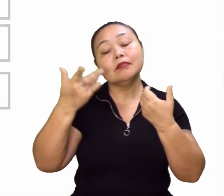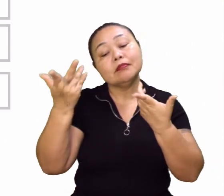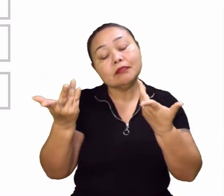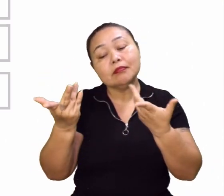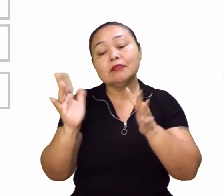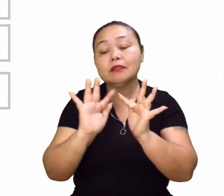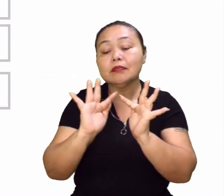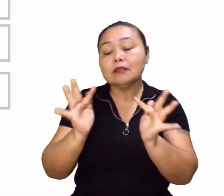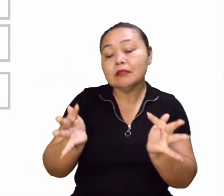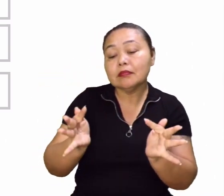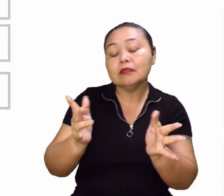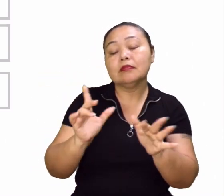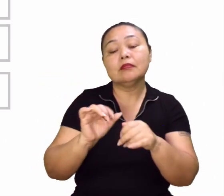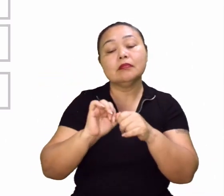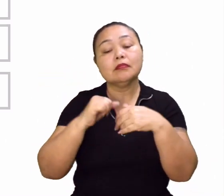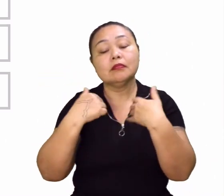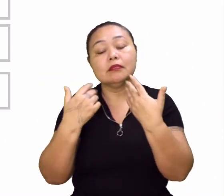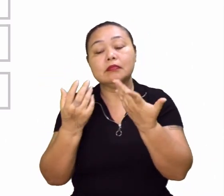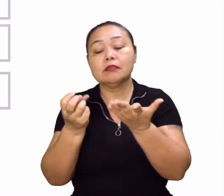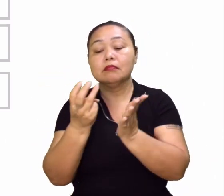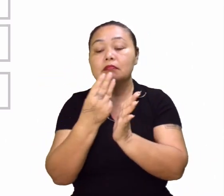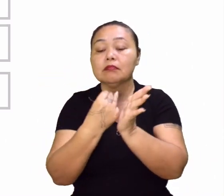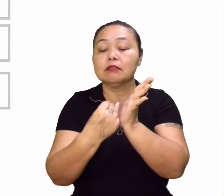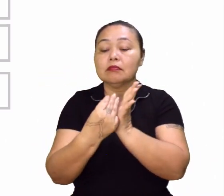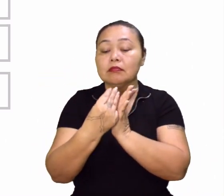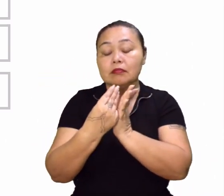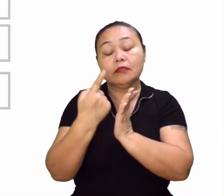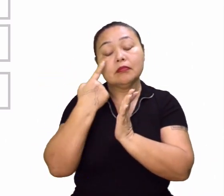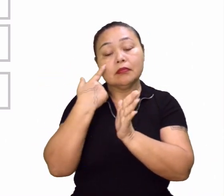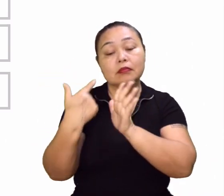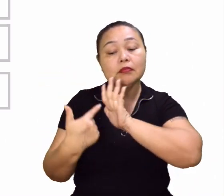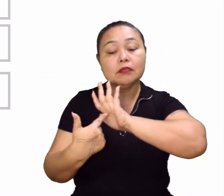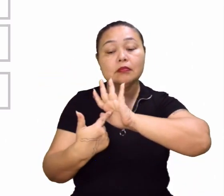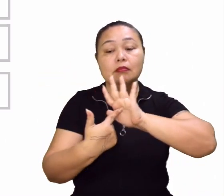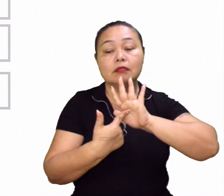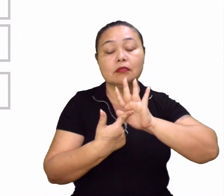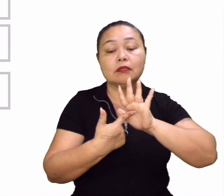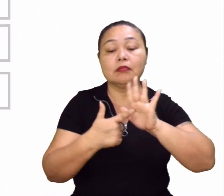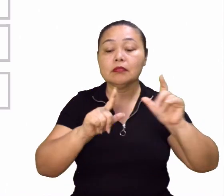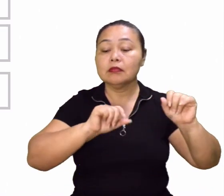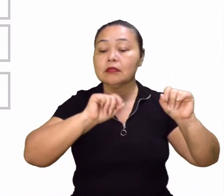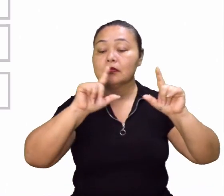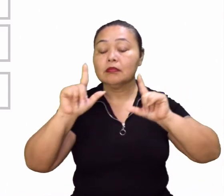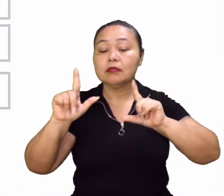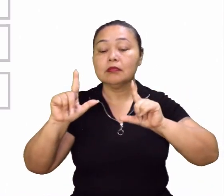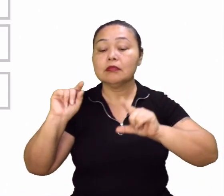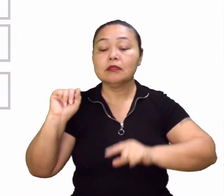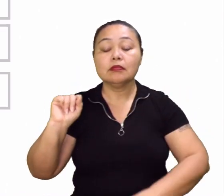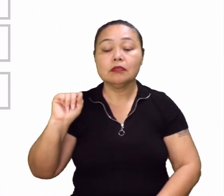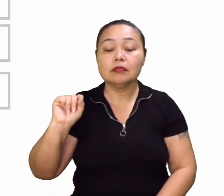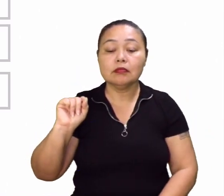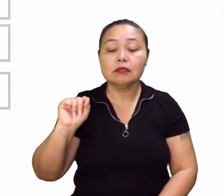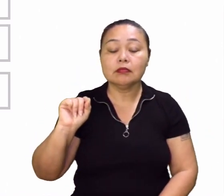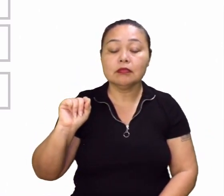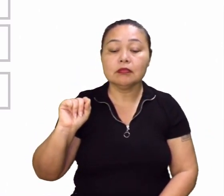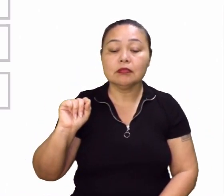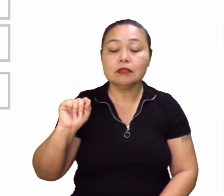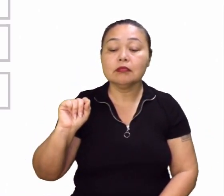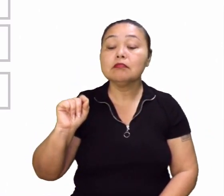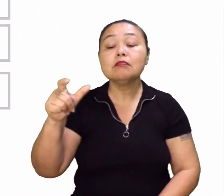é o mapa mais simples. Mais simples. Por exemplo, aquele que a gente mostrou no quadro, ele vai demonstrar o quê? As